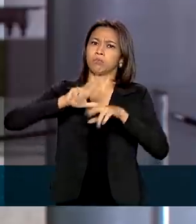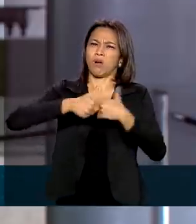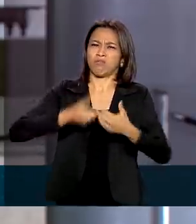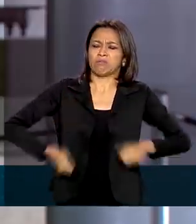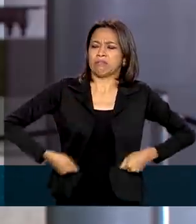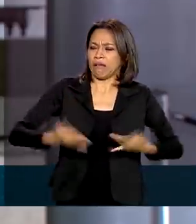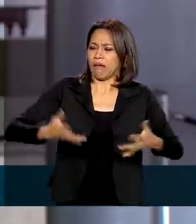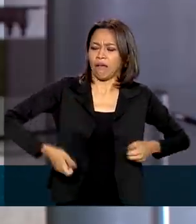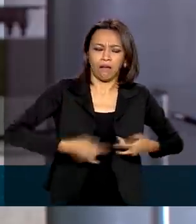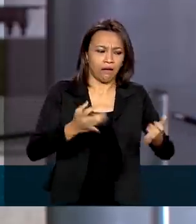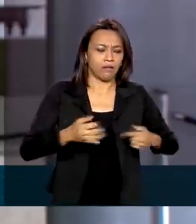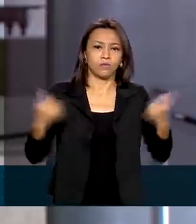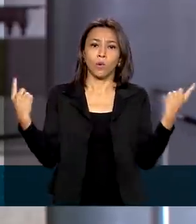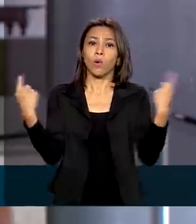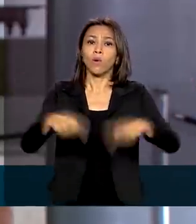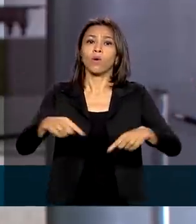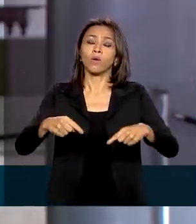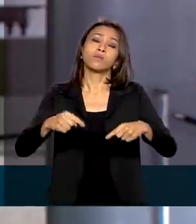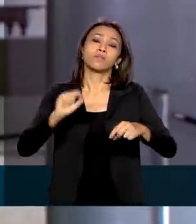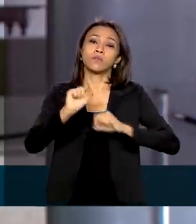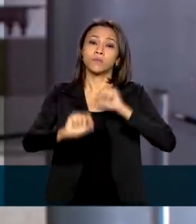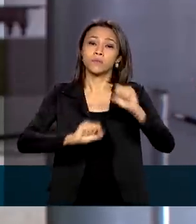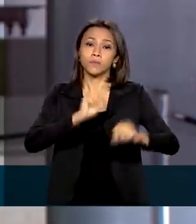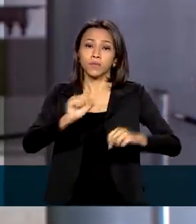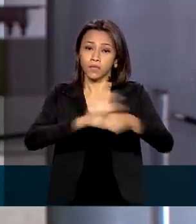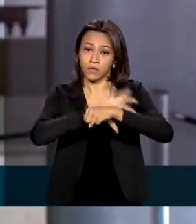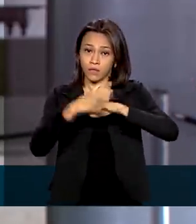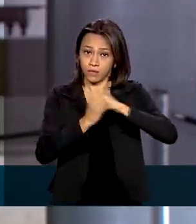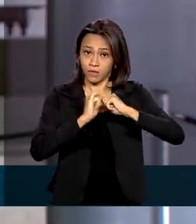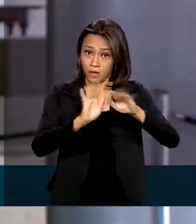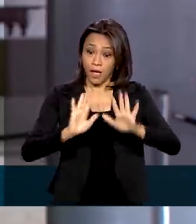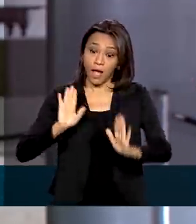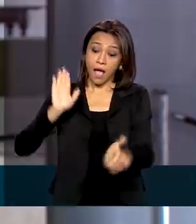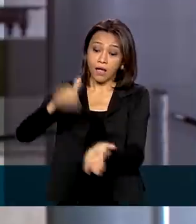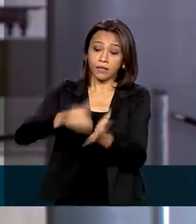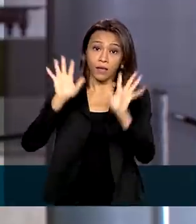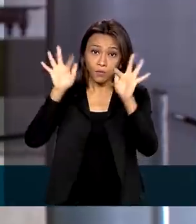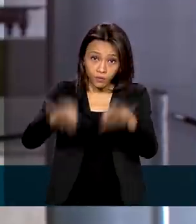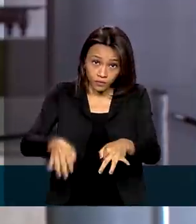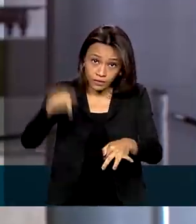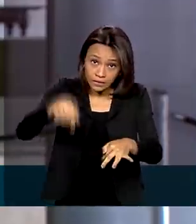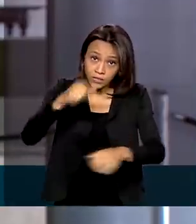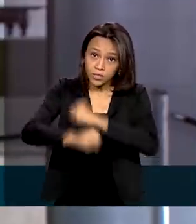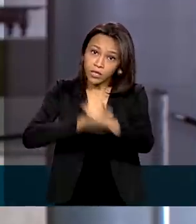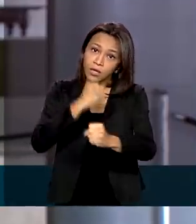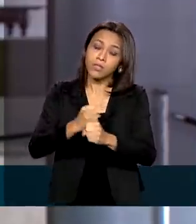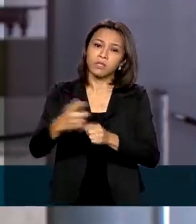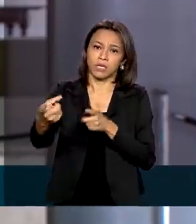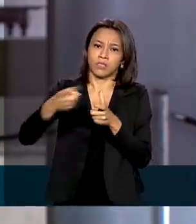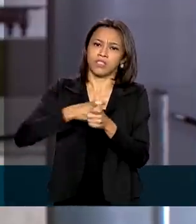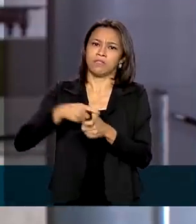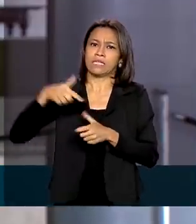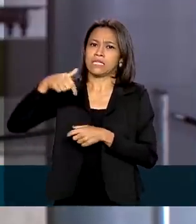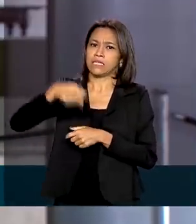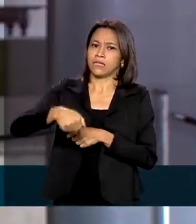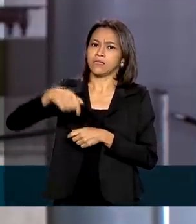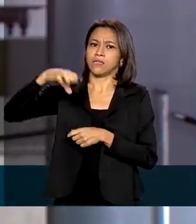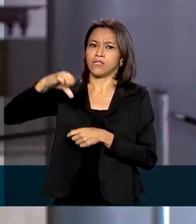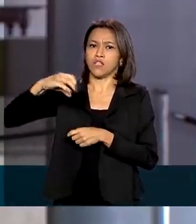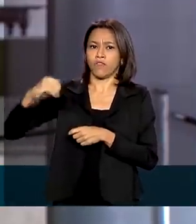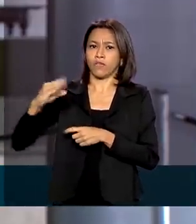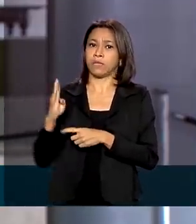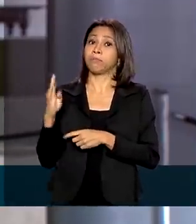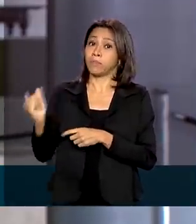gastos no combate à Covid-19. E até o final do ano, a previsão é que o déficit orçamentário chegue a R 790